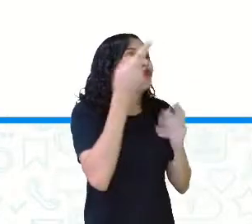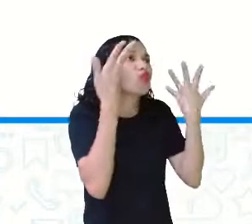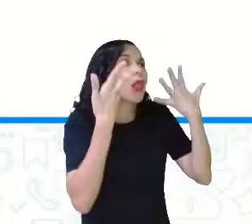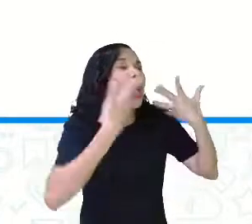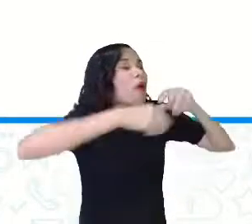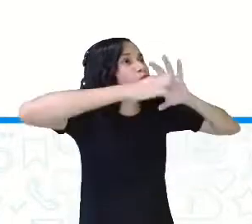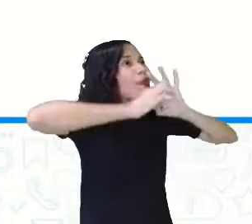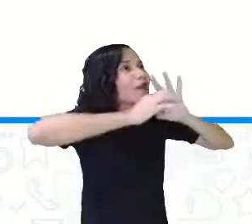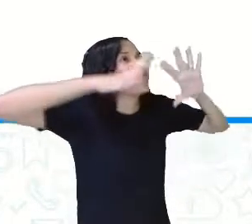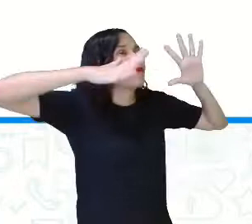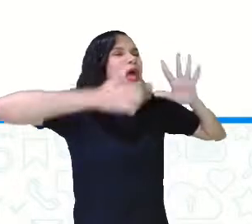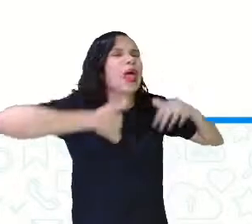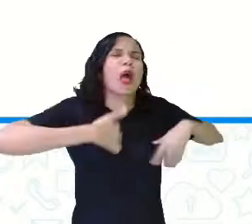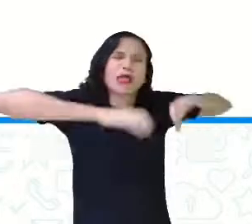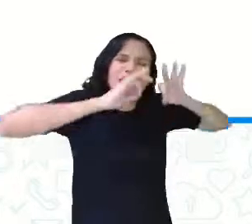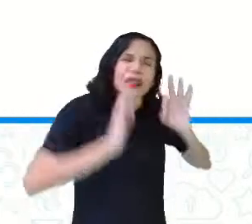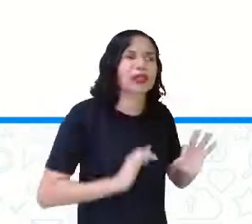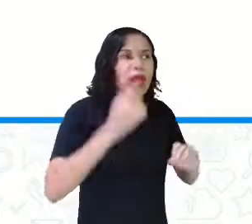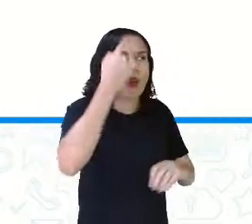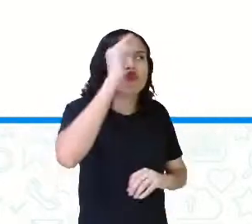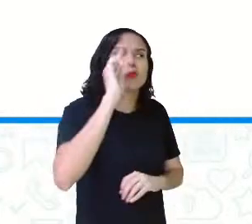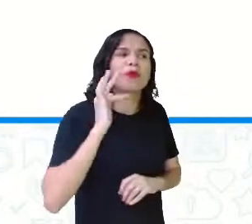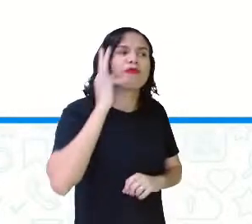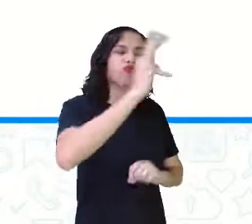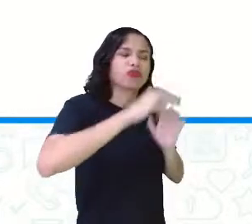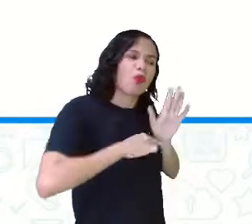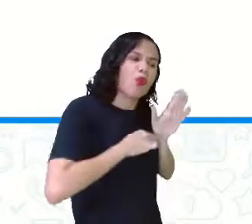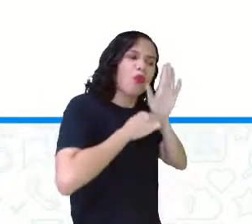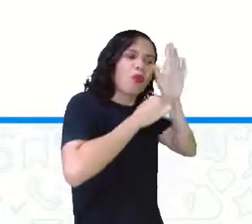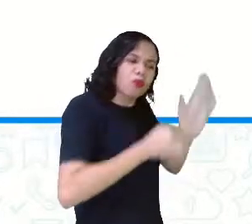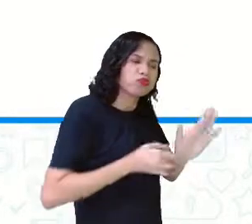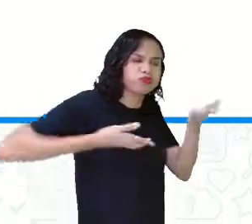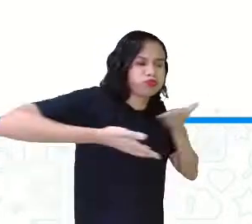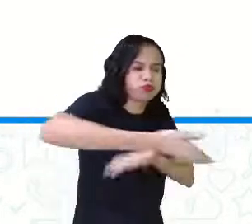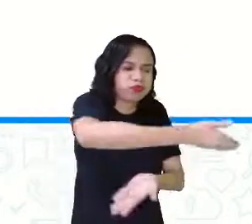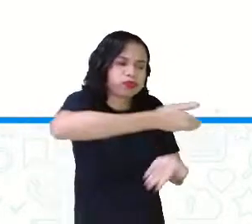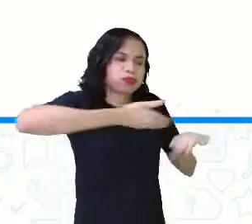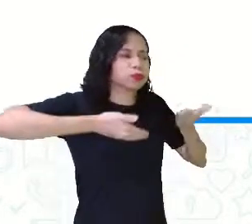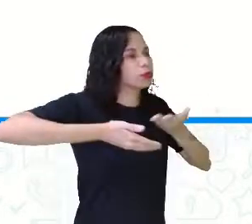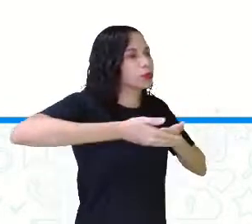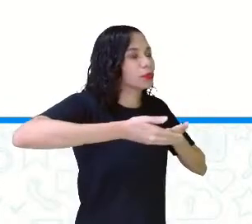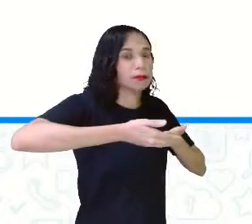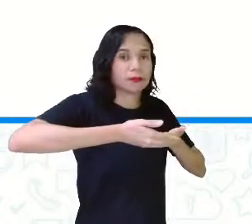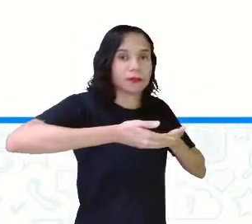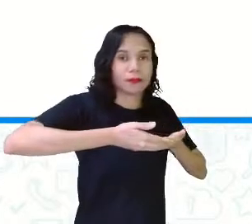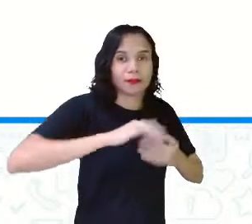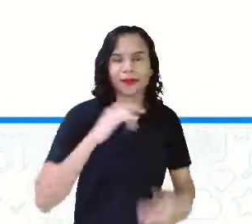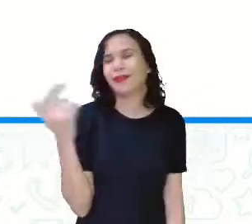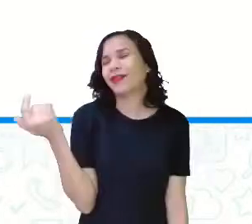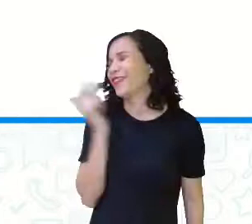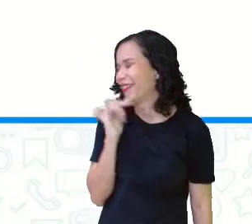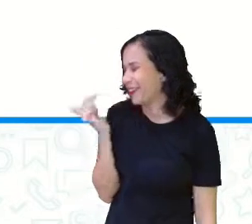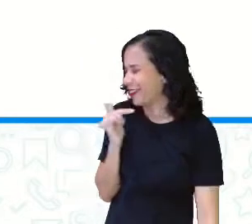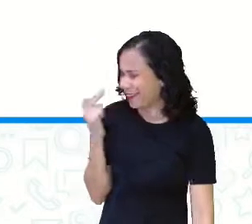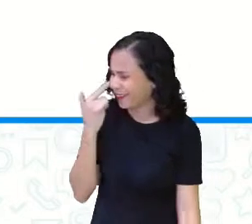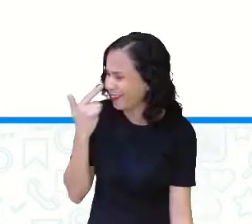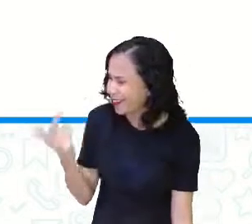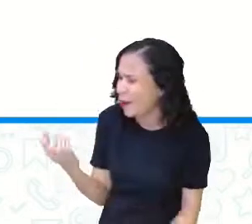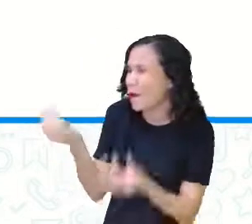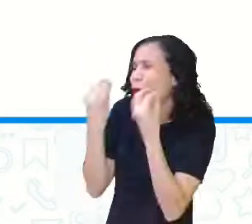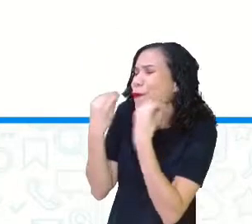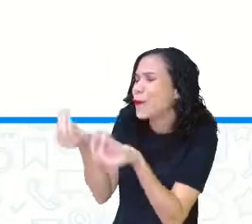me poupasse, tenho certeza que um dia poderia retribuir sua bondade. Rindo por achar